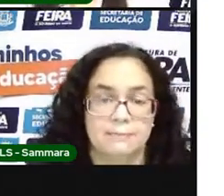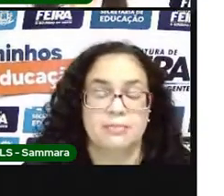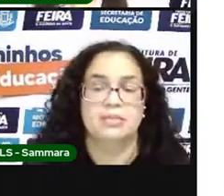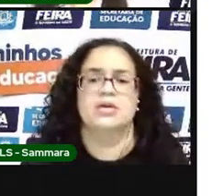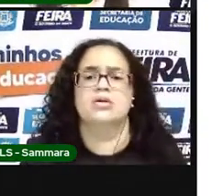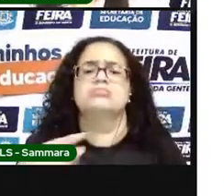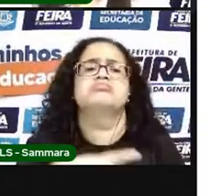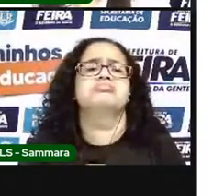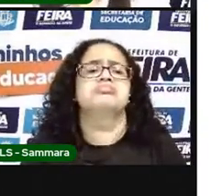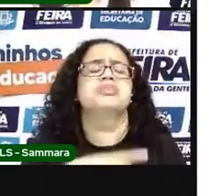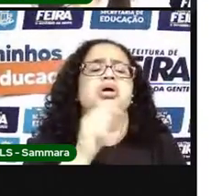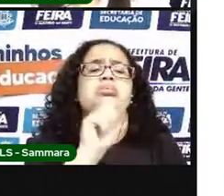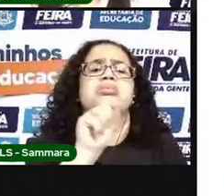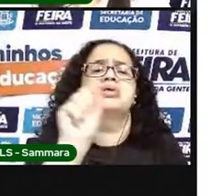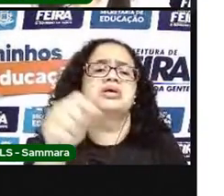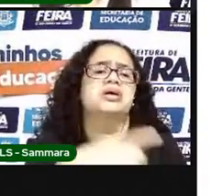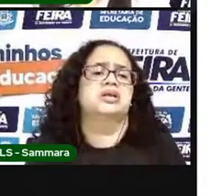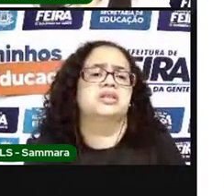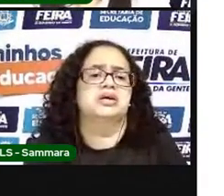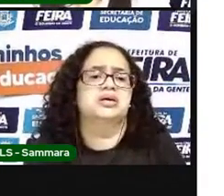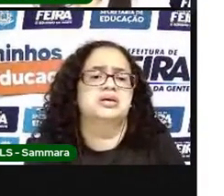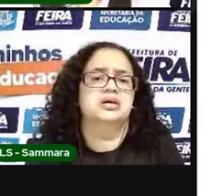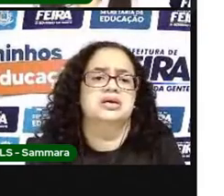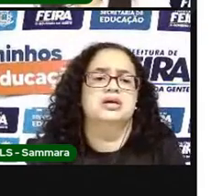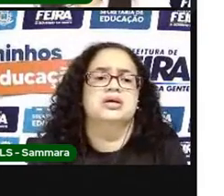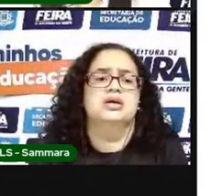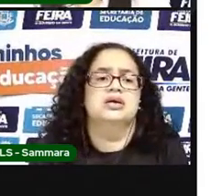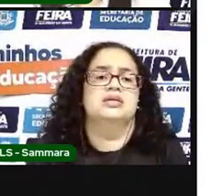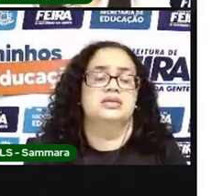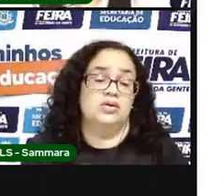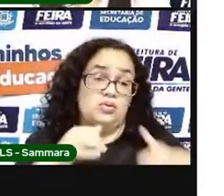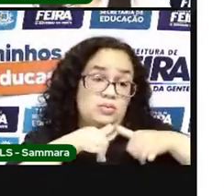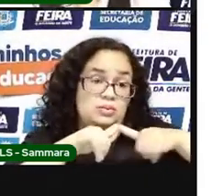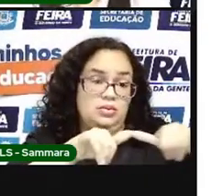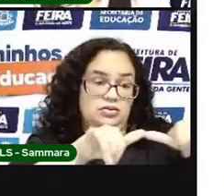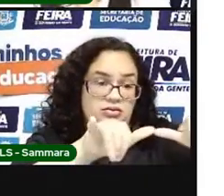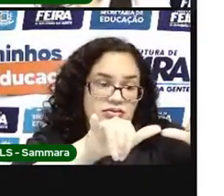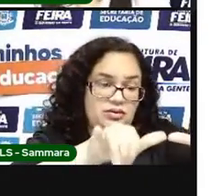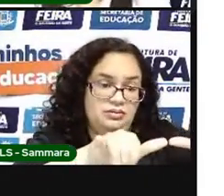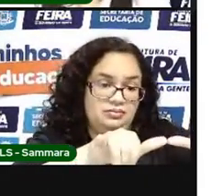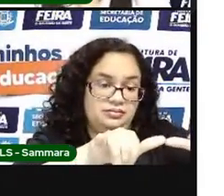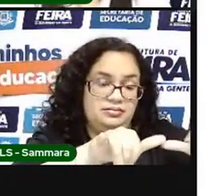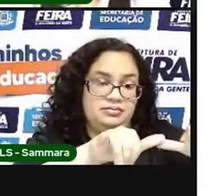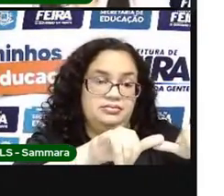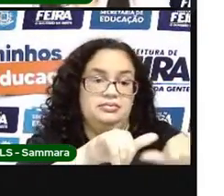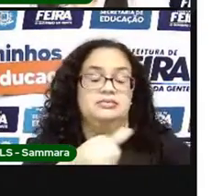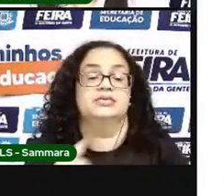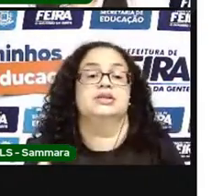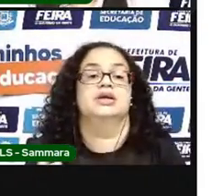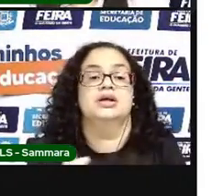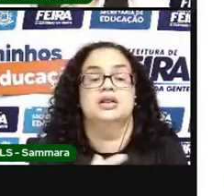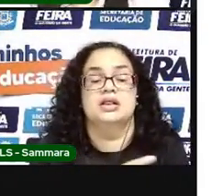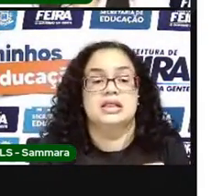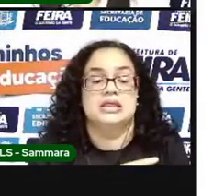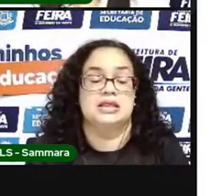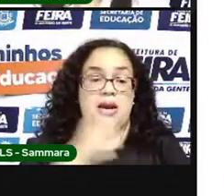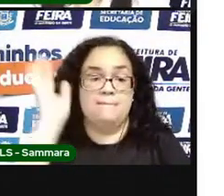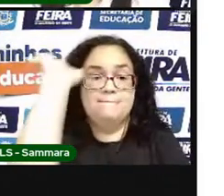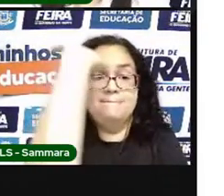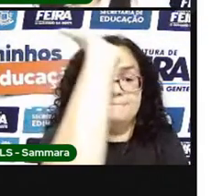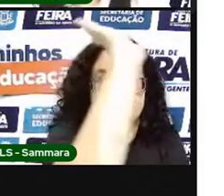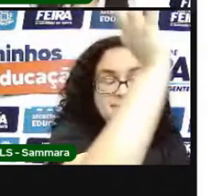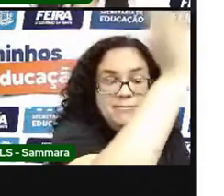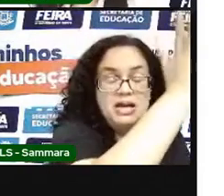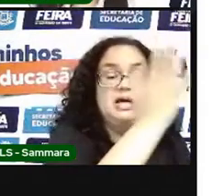elementos são representados nessa obra? Nós temos uma feira, né? E nessa feira nós temos plantas, nós temos